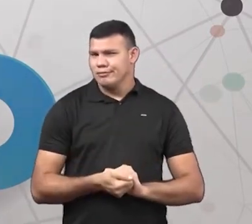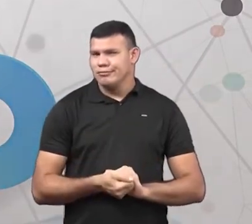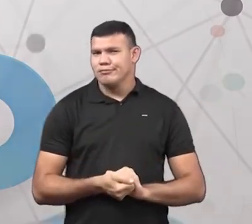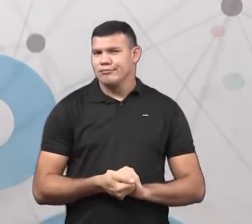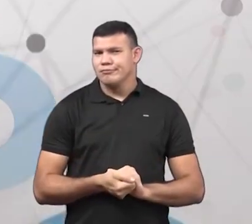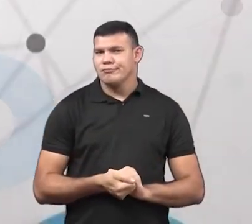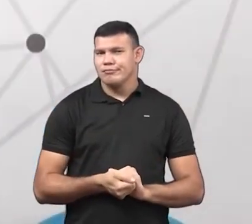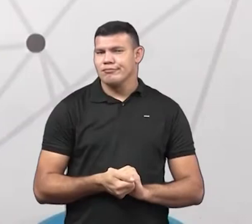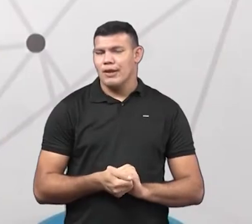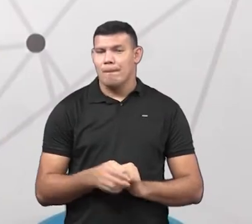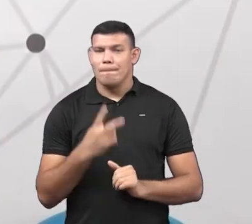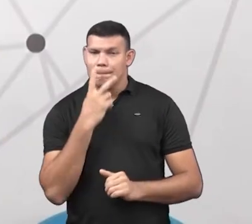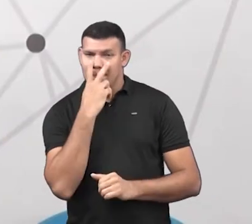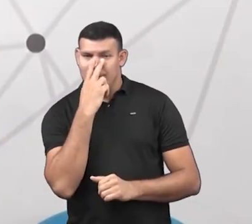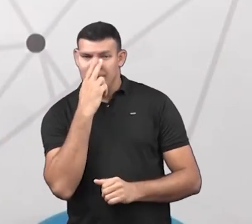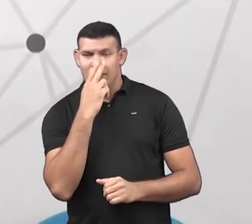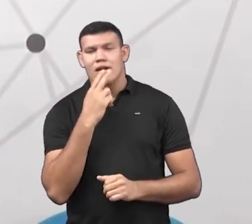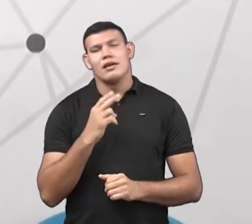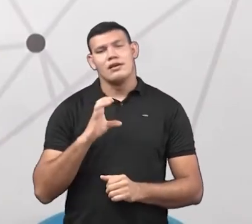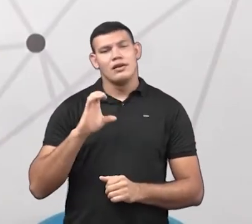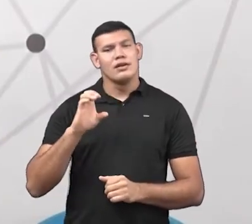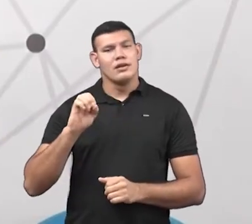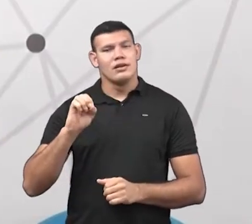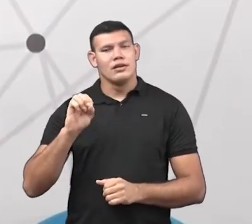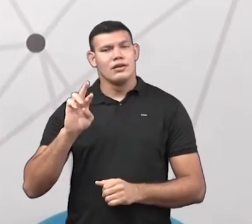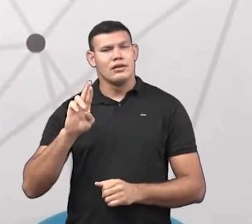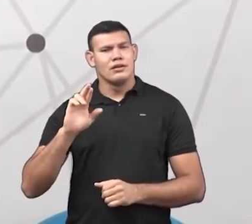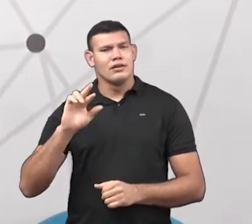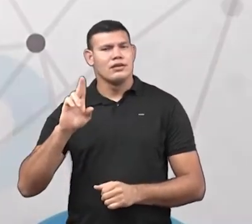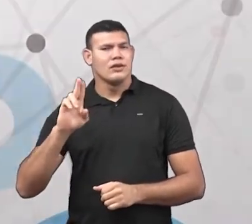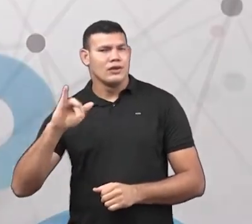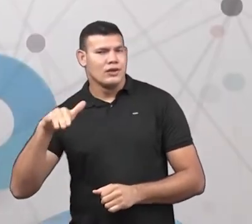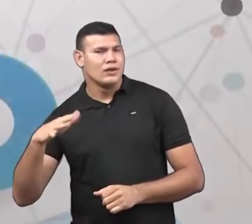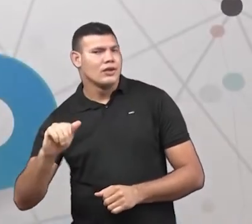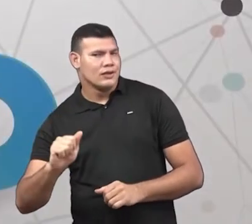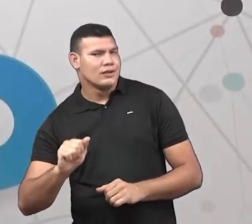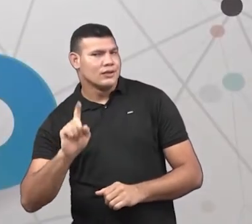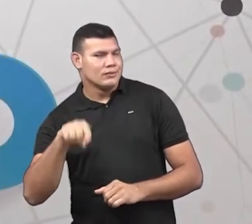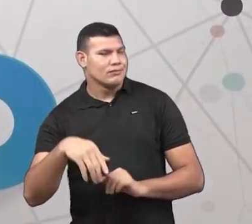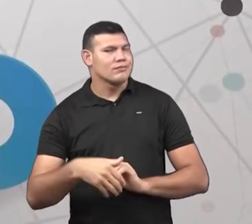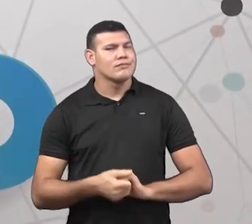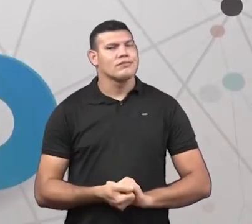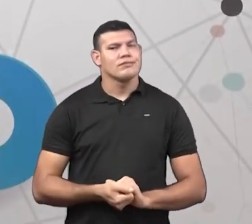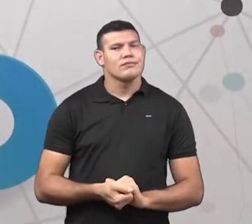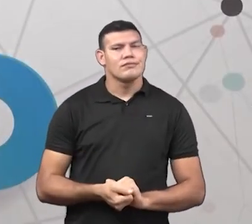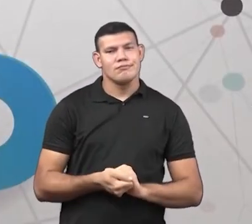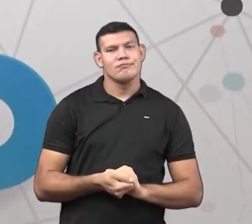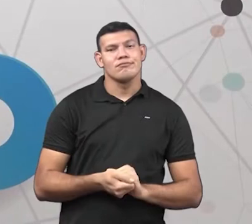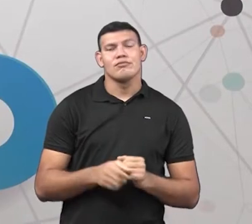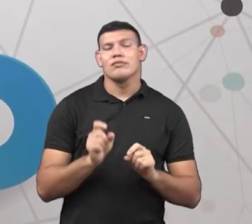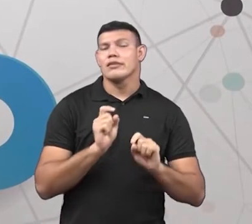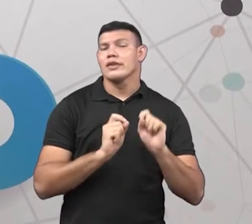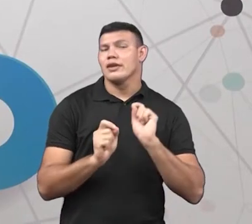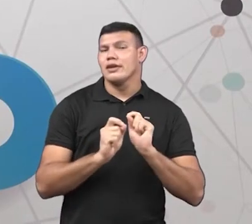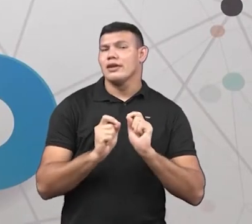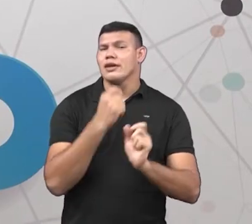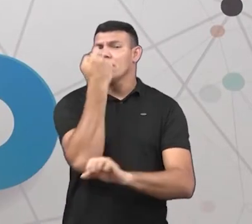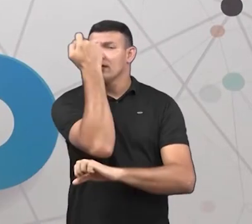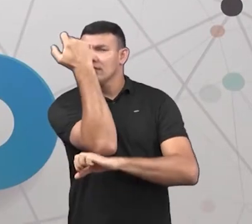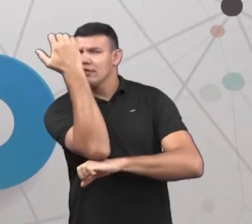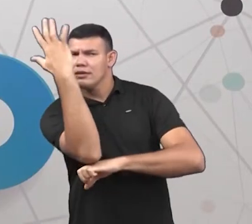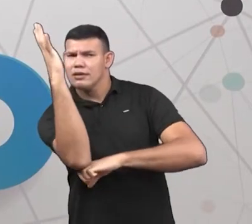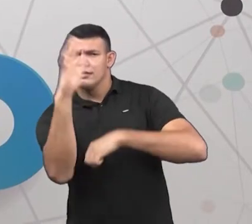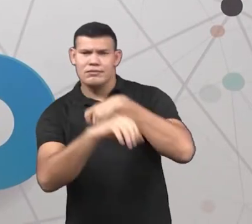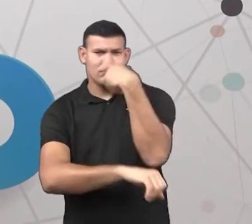formato do quê? Ela tem o formato de coruja. Ela veio da onde? Ela